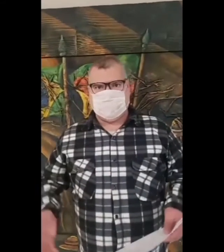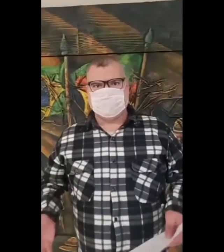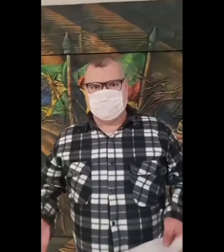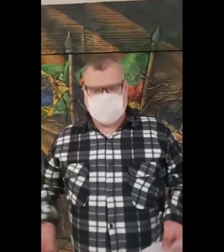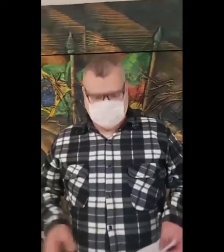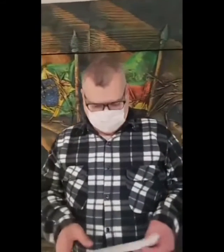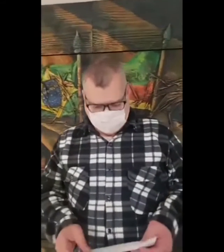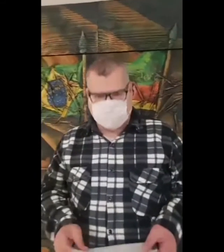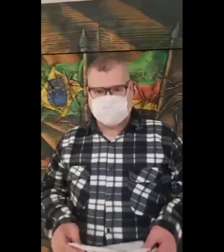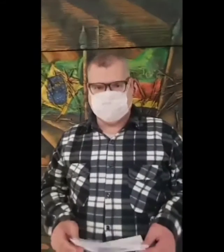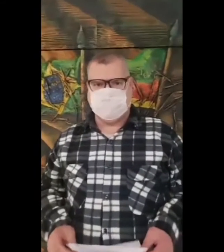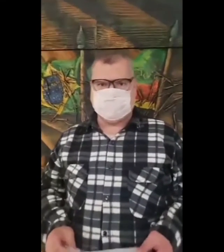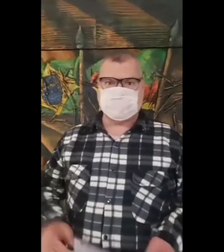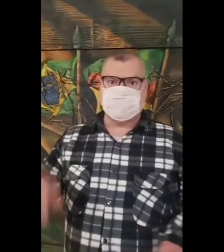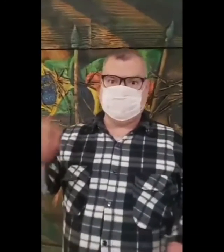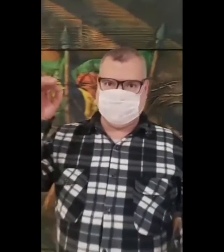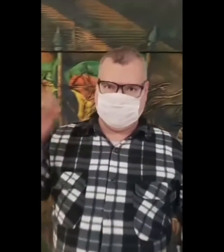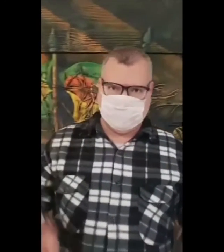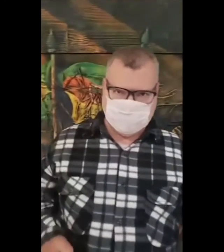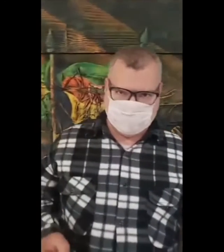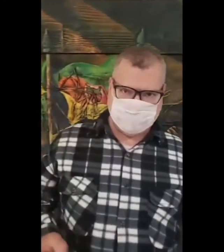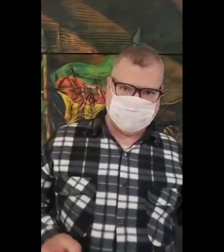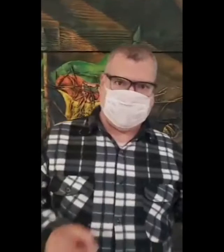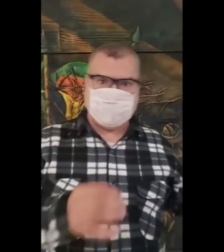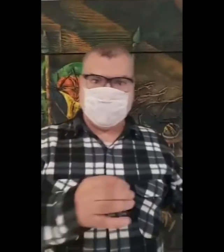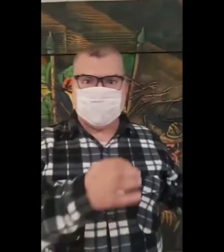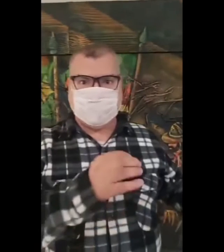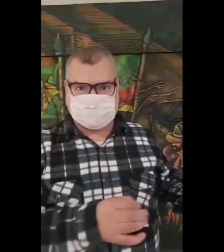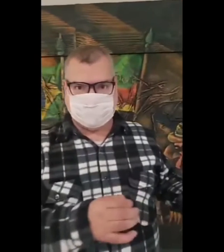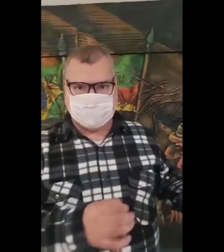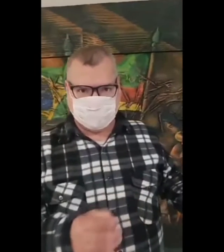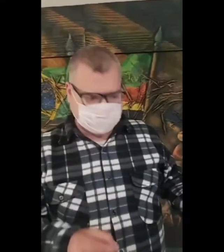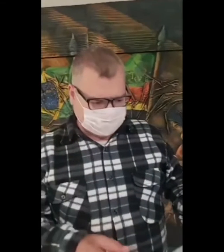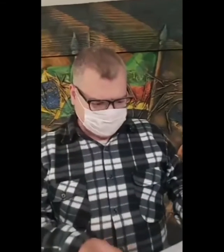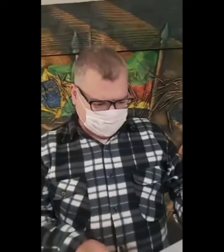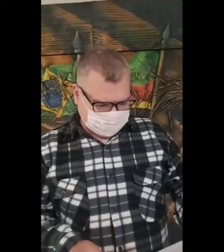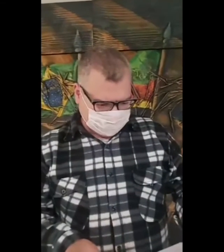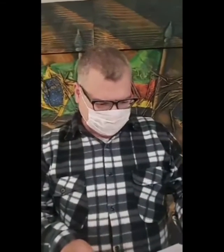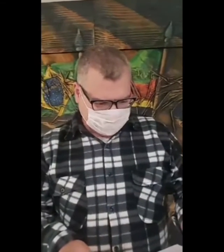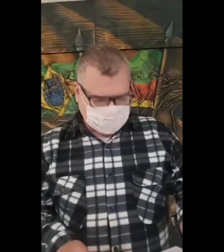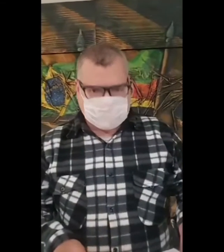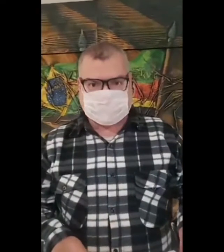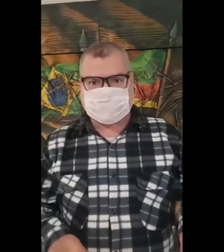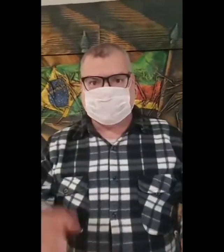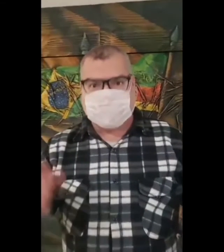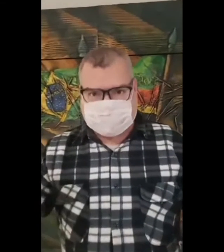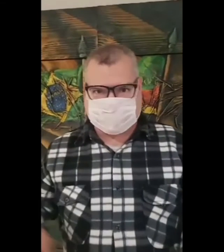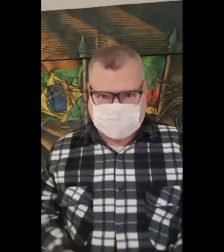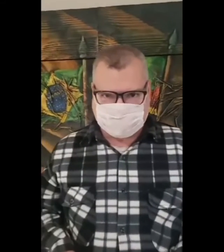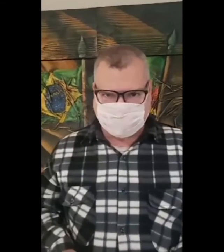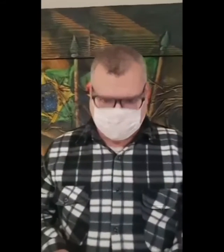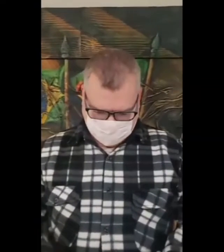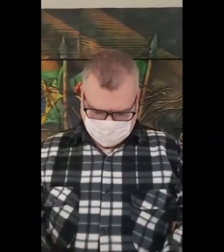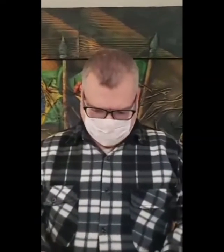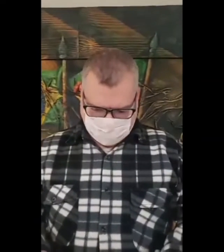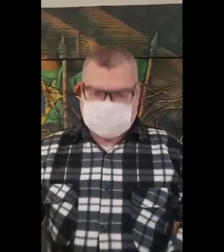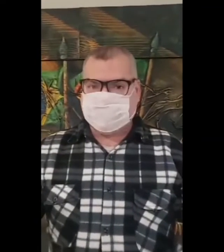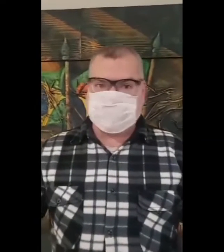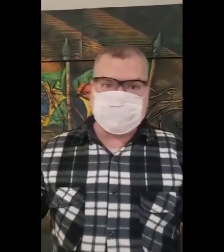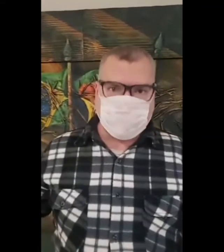Olá, tudo bem? Meu nome é Vilmar, sou enfermeiro, agora ex-vereador. Acabei de ser caçado